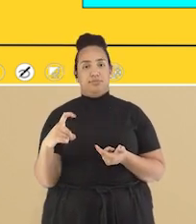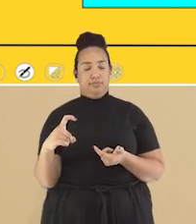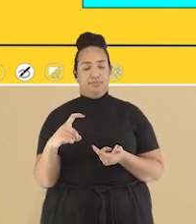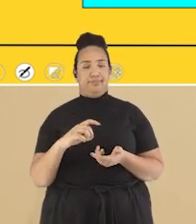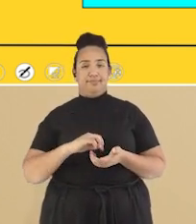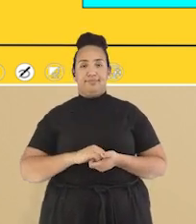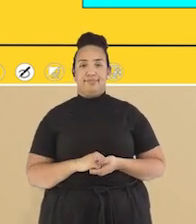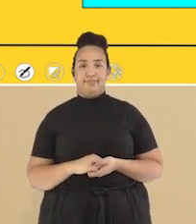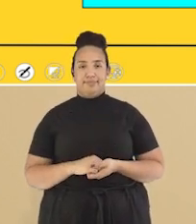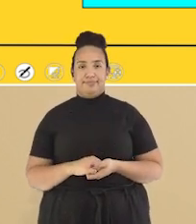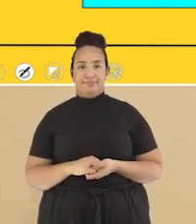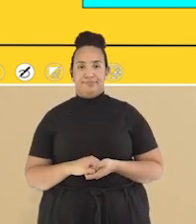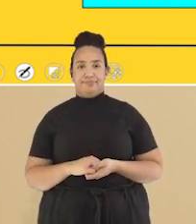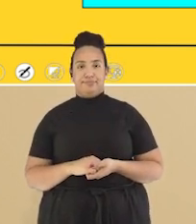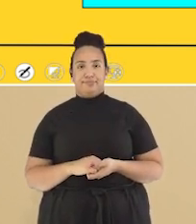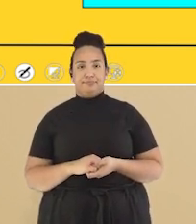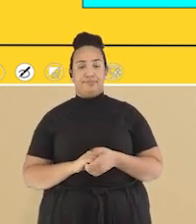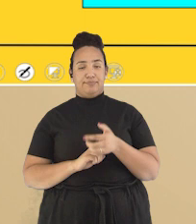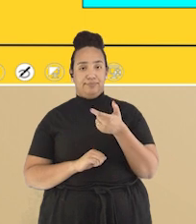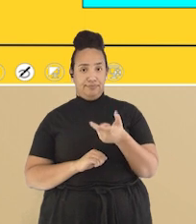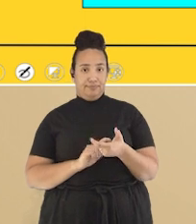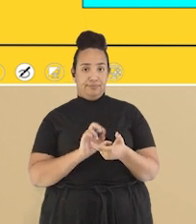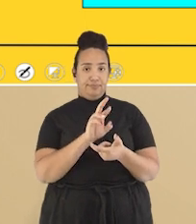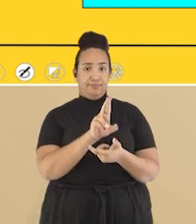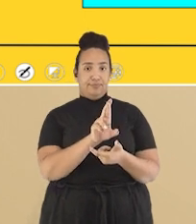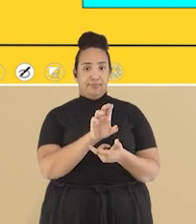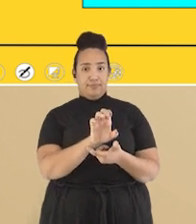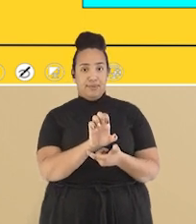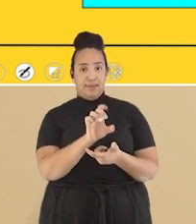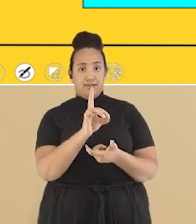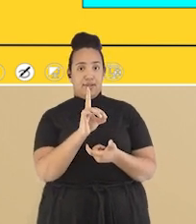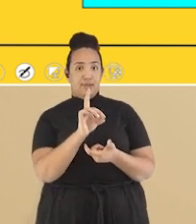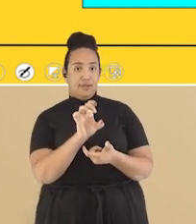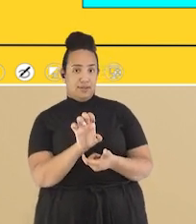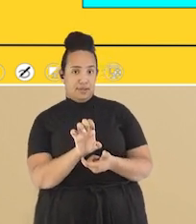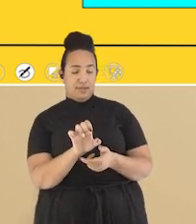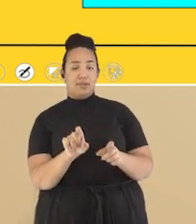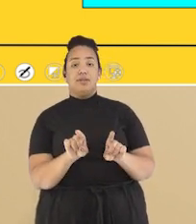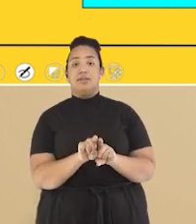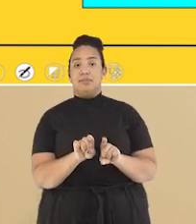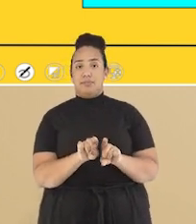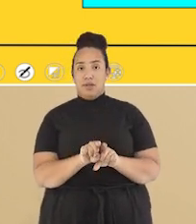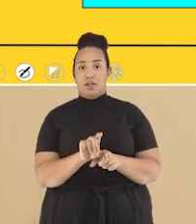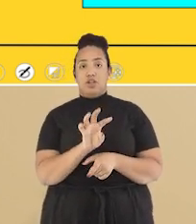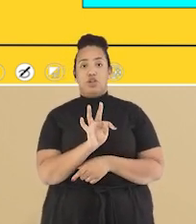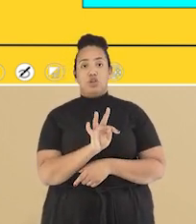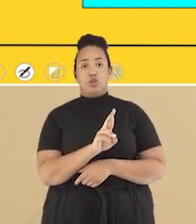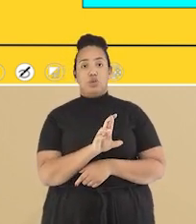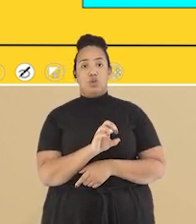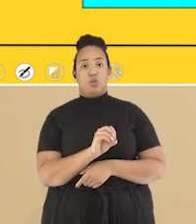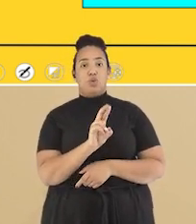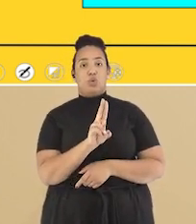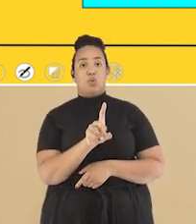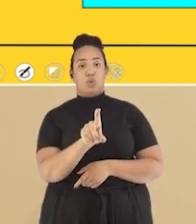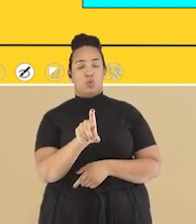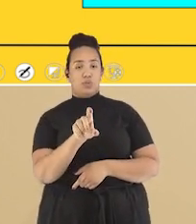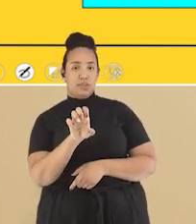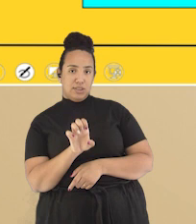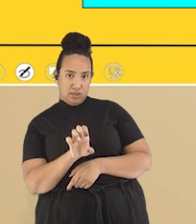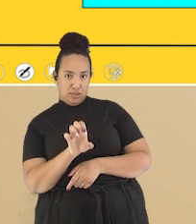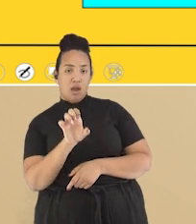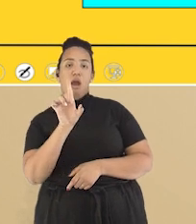A palavra rede A palavra trouxe também é uma palavra paroxítona